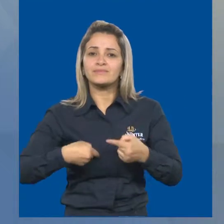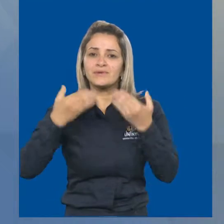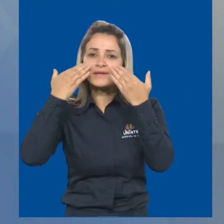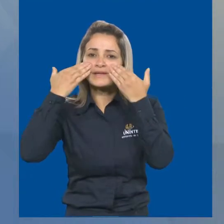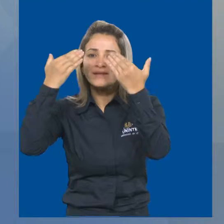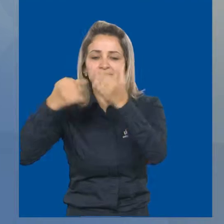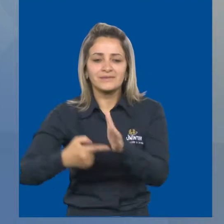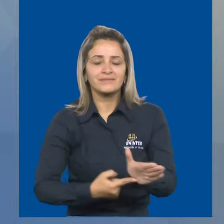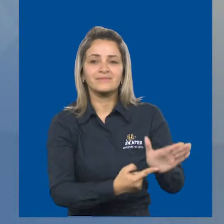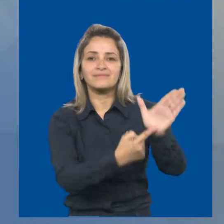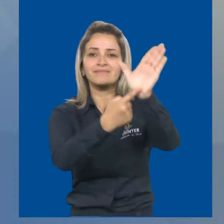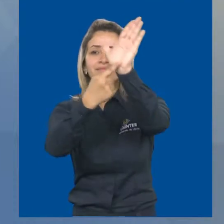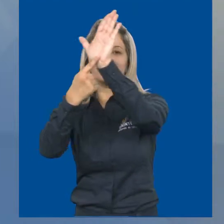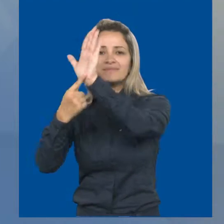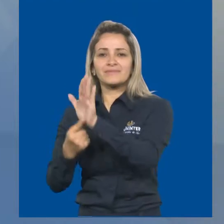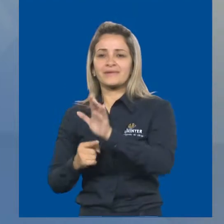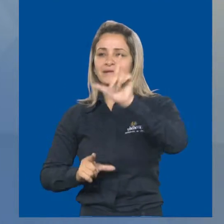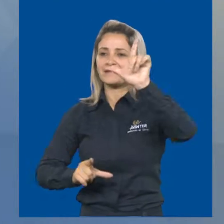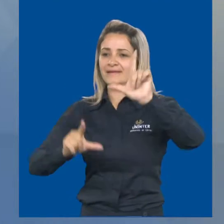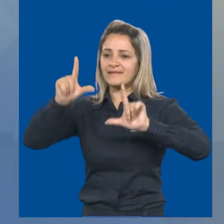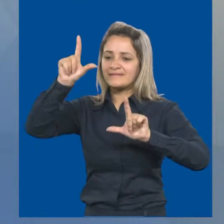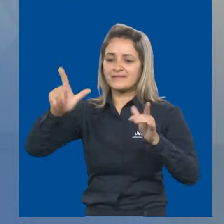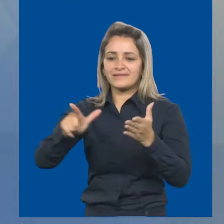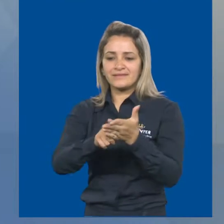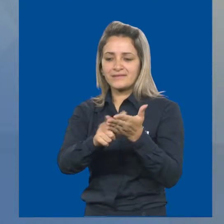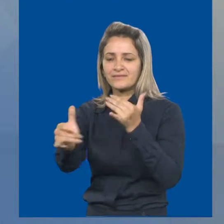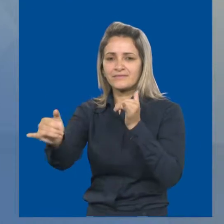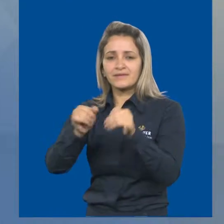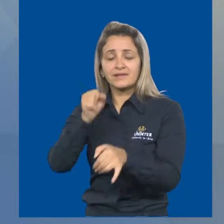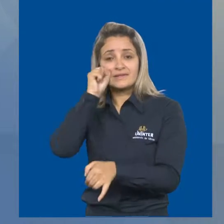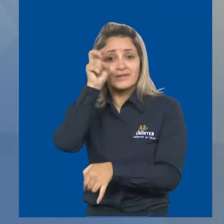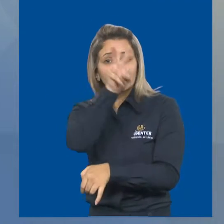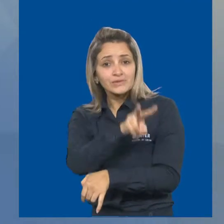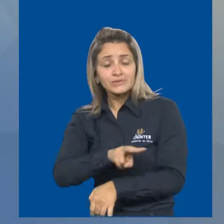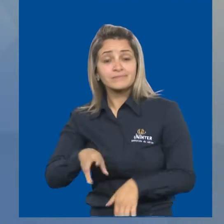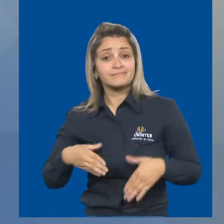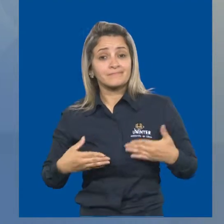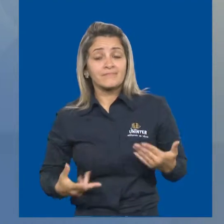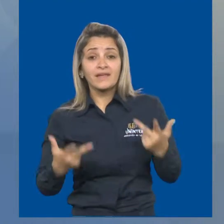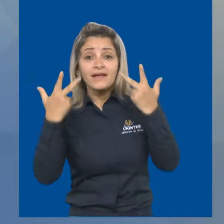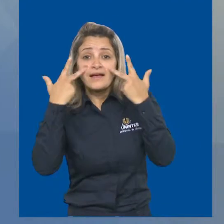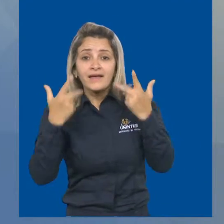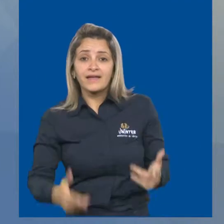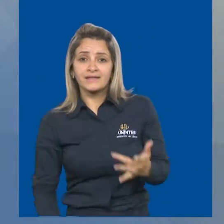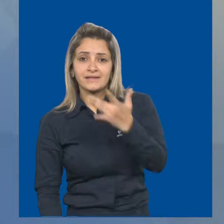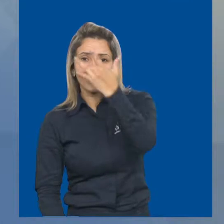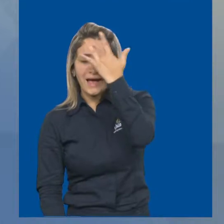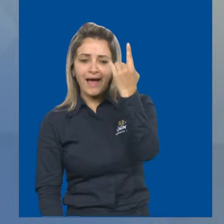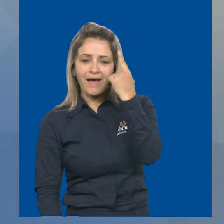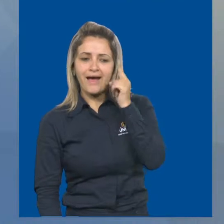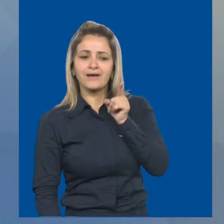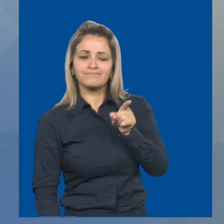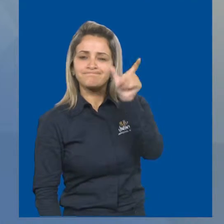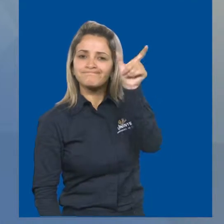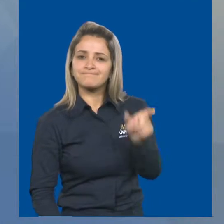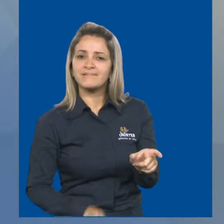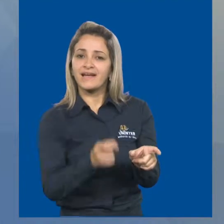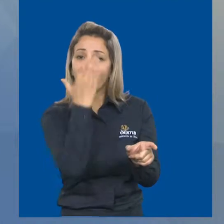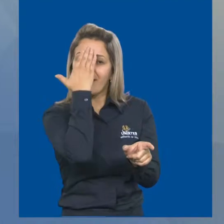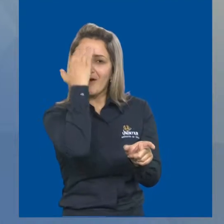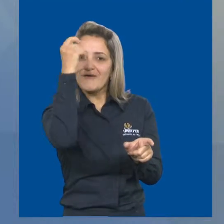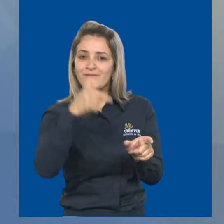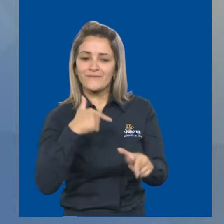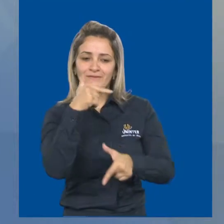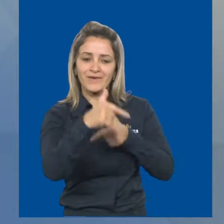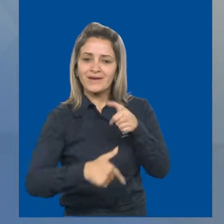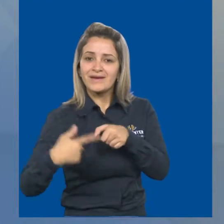nos meios de comunicação. É muito comum as pessoas relacionarem o sucesso, o reconhecimento do